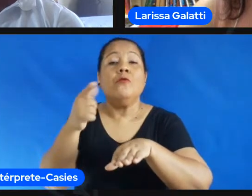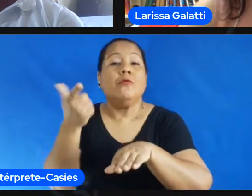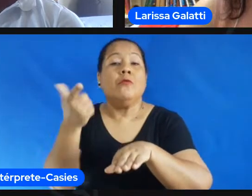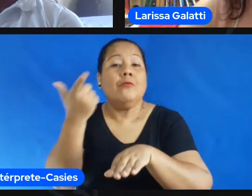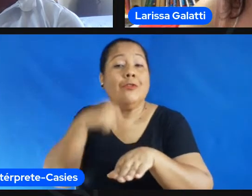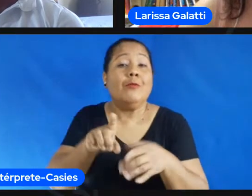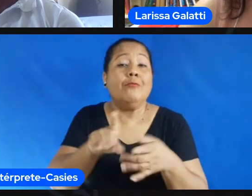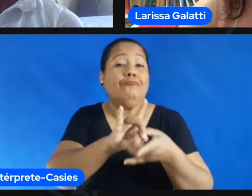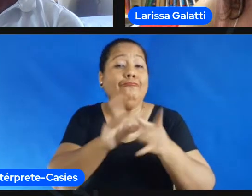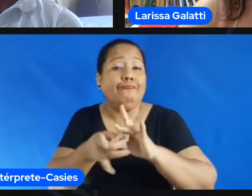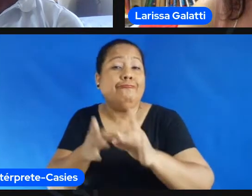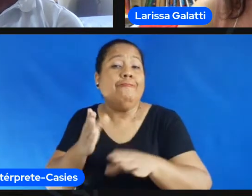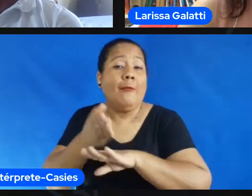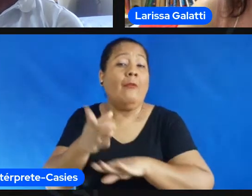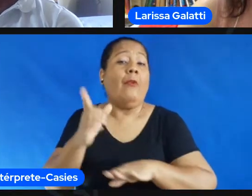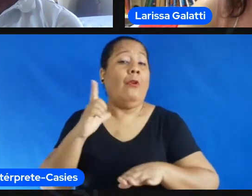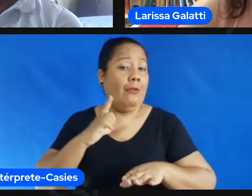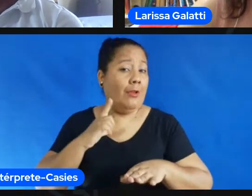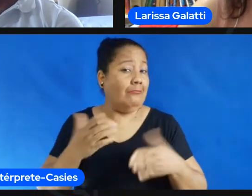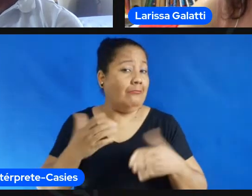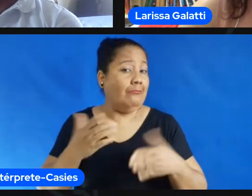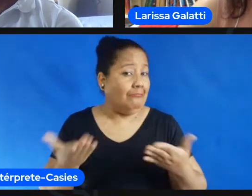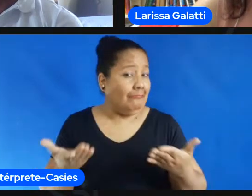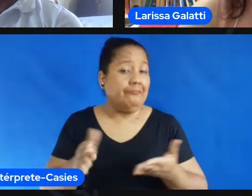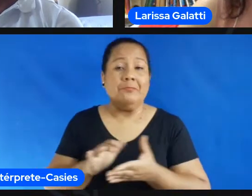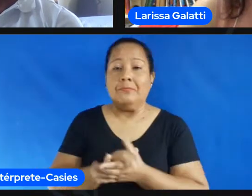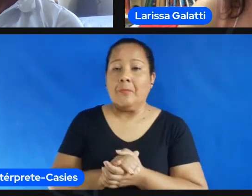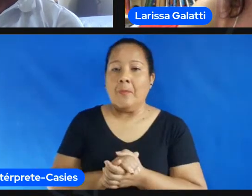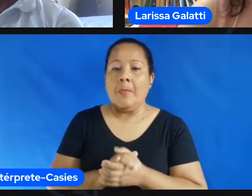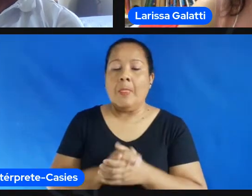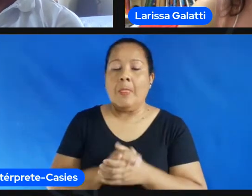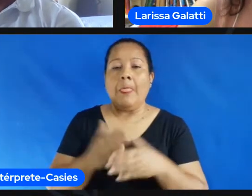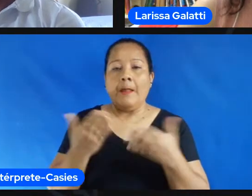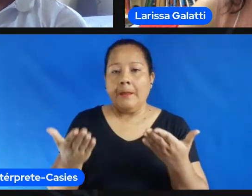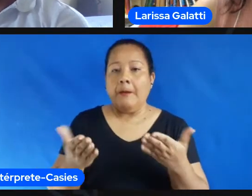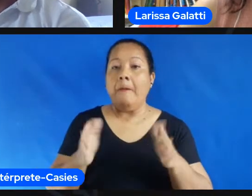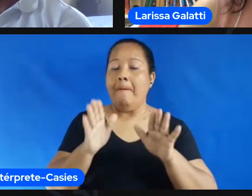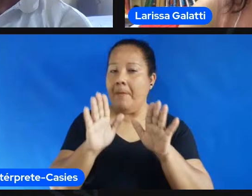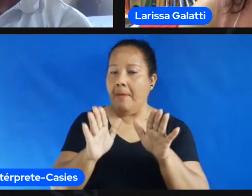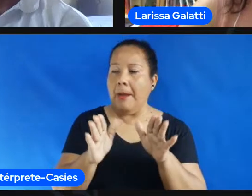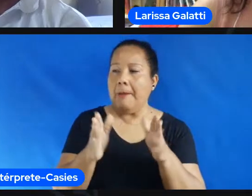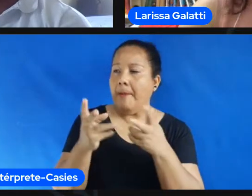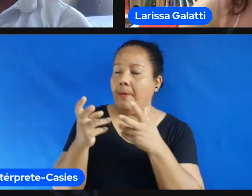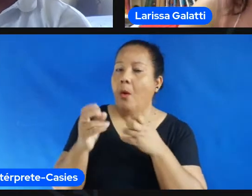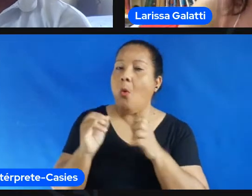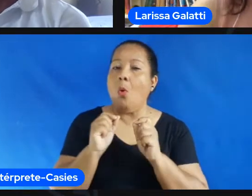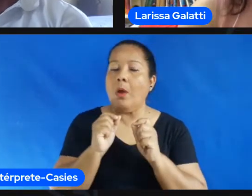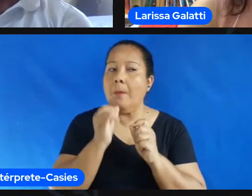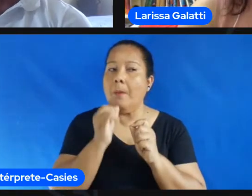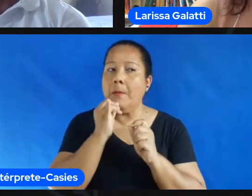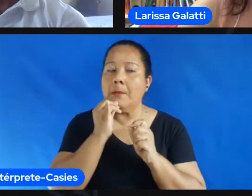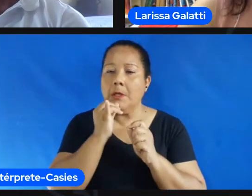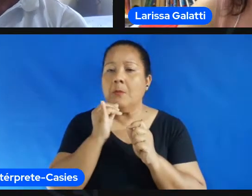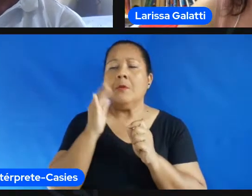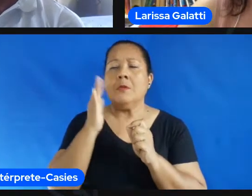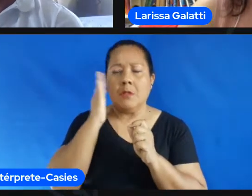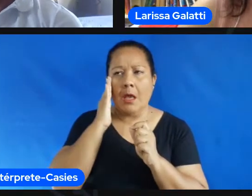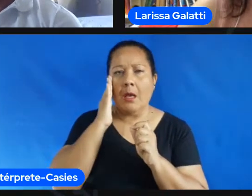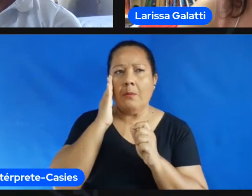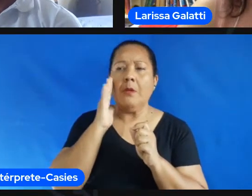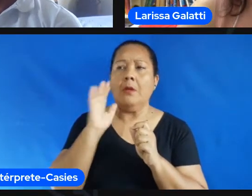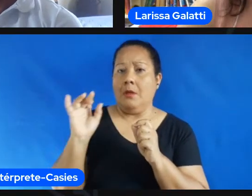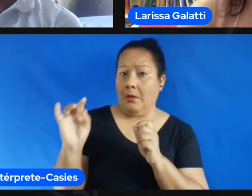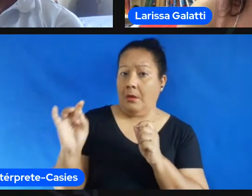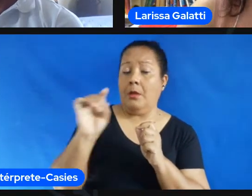tenham também em geral tá gente cada caso é caso mas em geral terem propostas mais tradicionais enquanto as